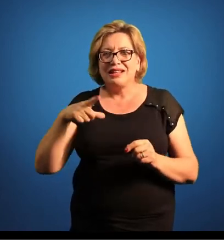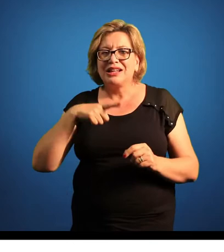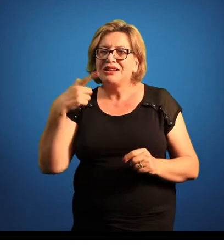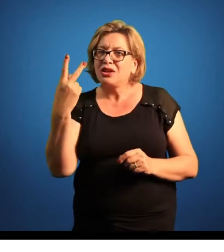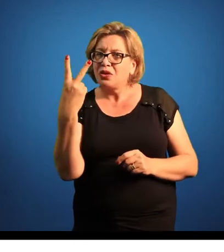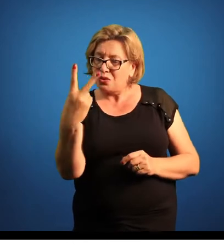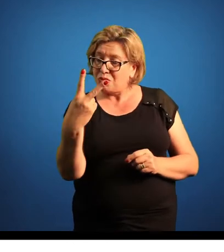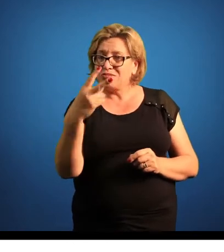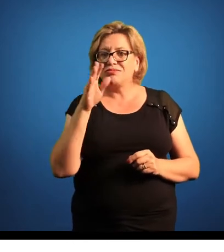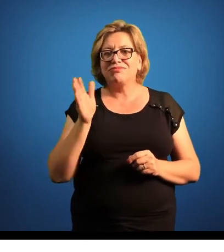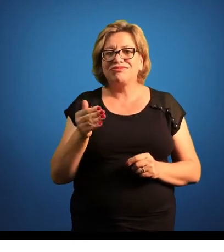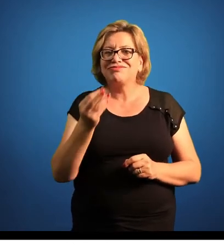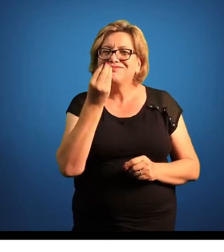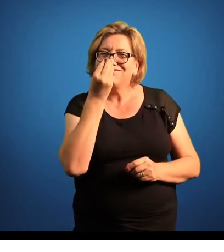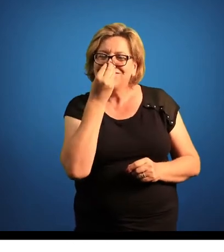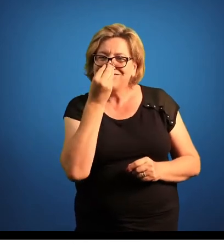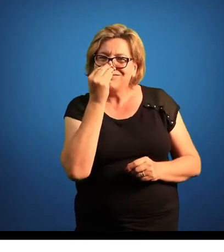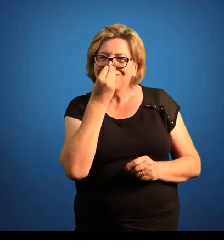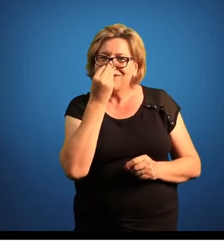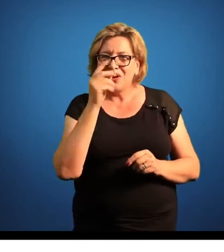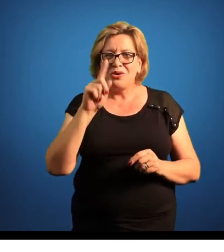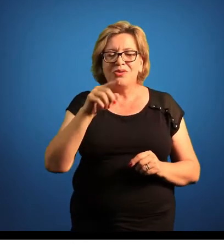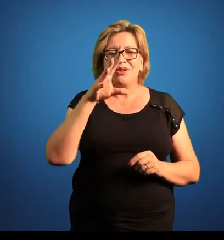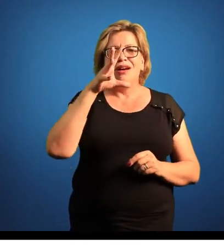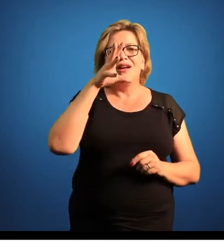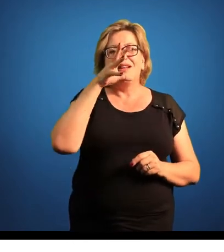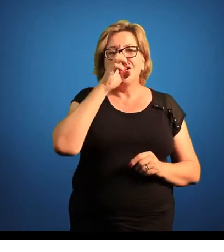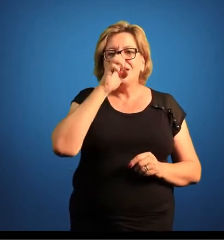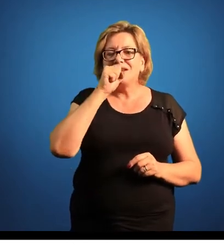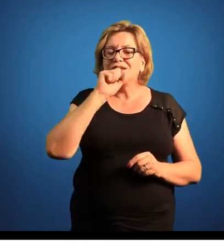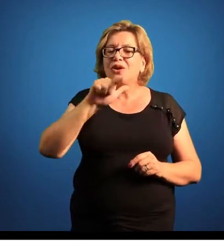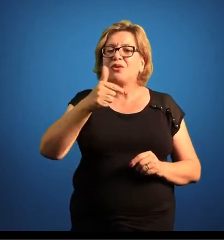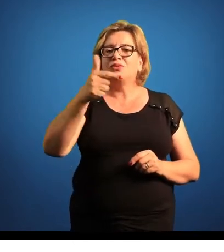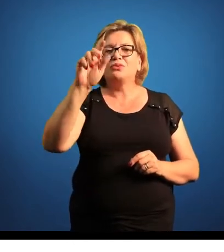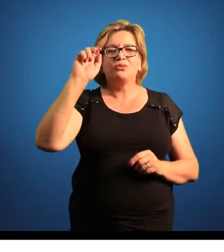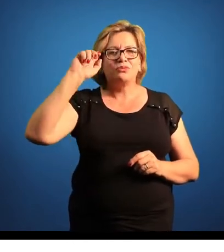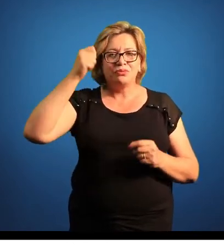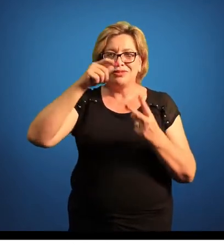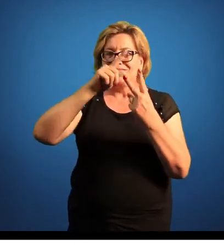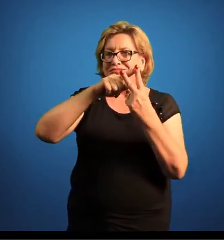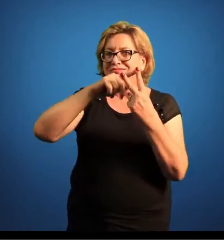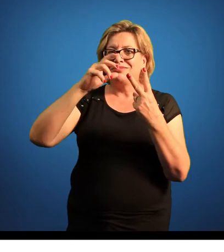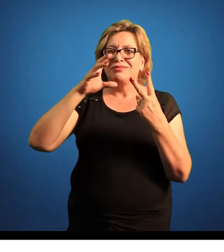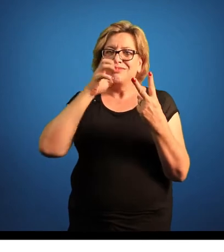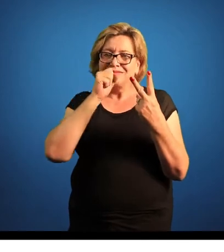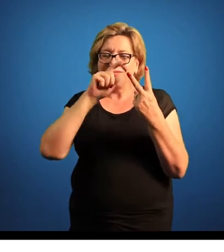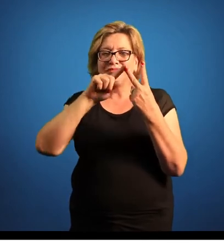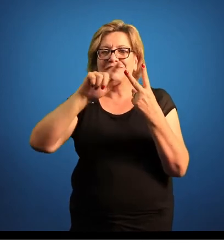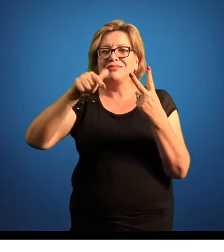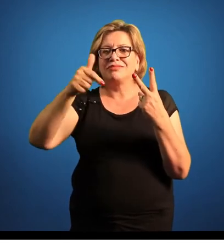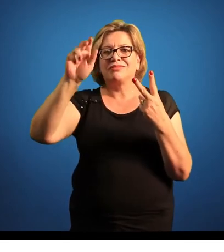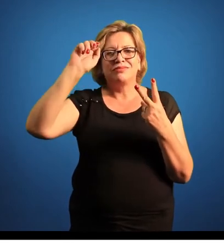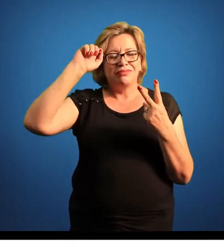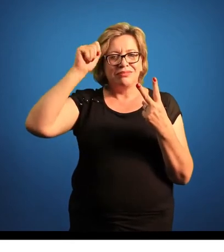palhaços, um de cor laranjada natural e outro de cor preta. O animal, em vez de laranjado, ele é preto.